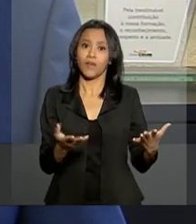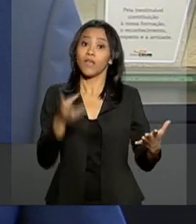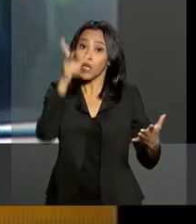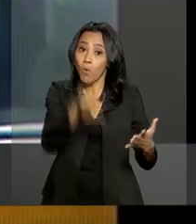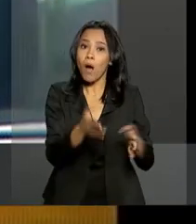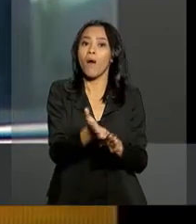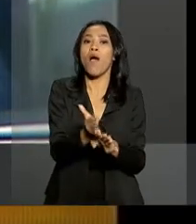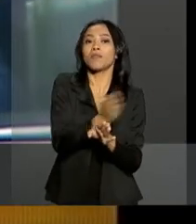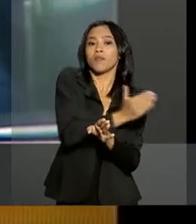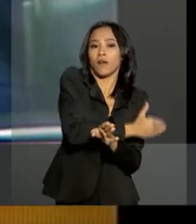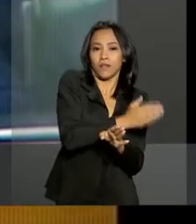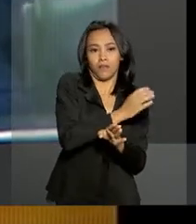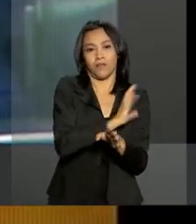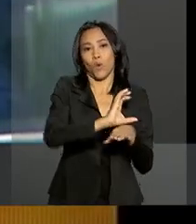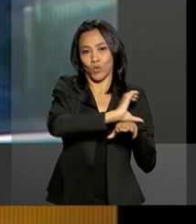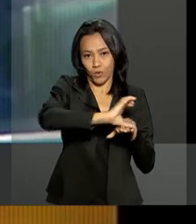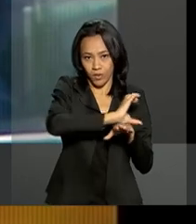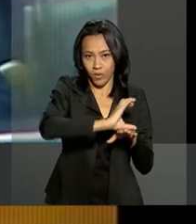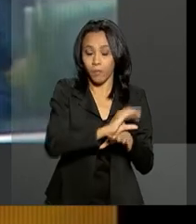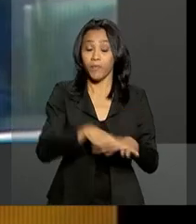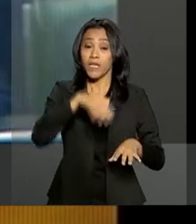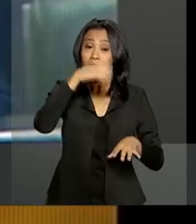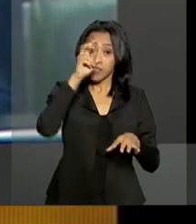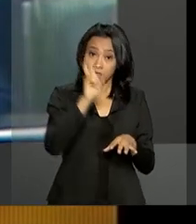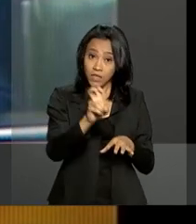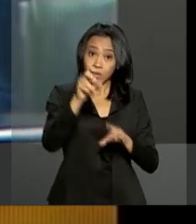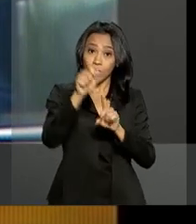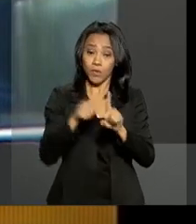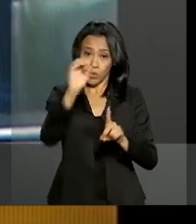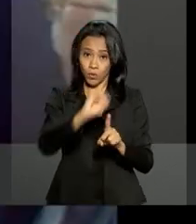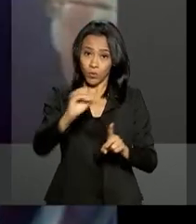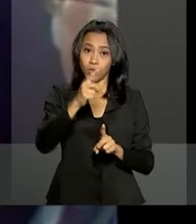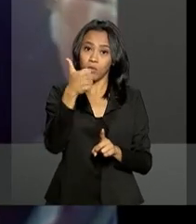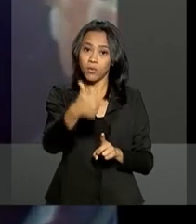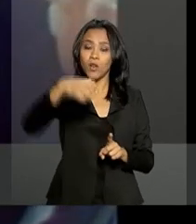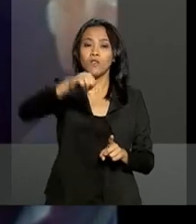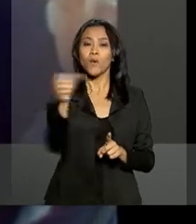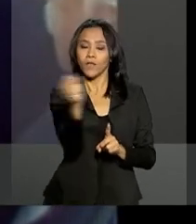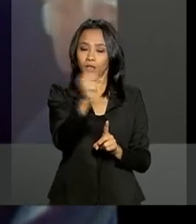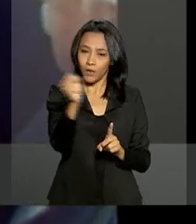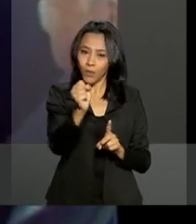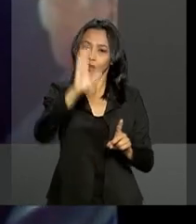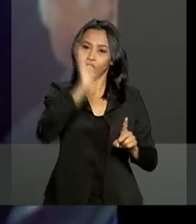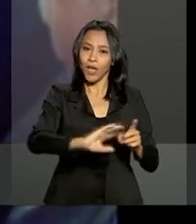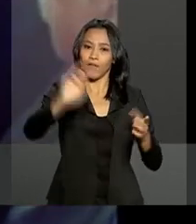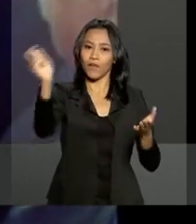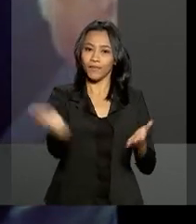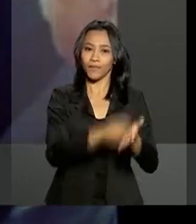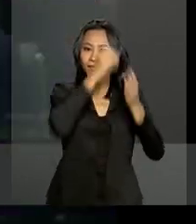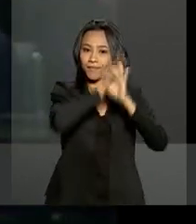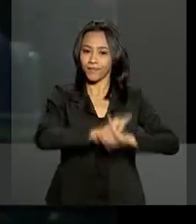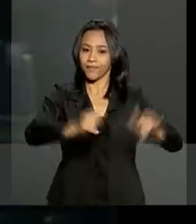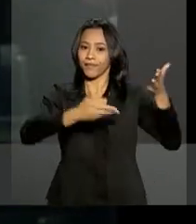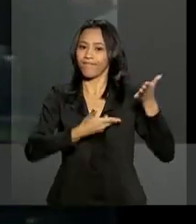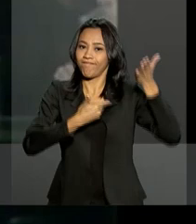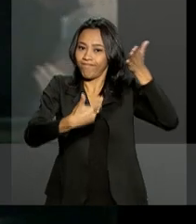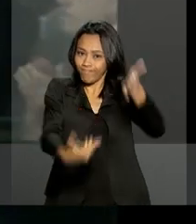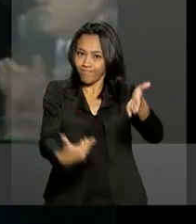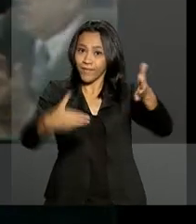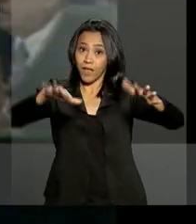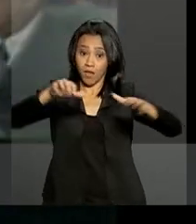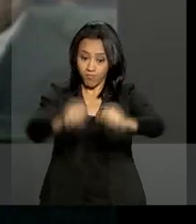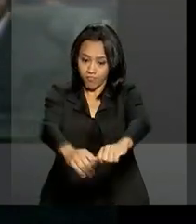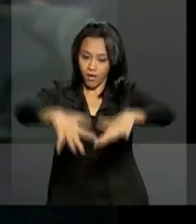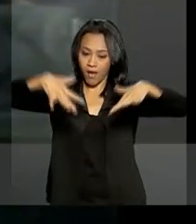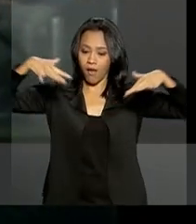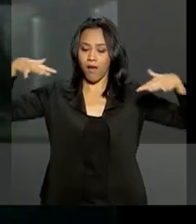anteriores. 5 de outubro de 1988, promulgação da nova carta. A sessão solene no